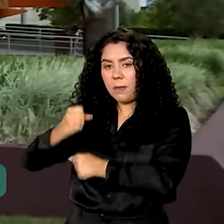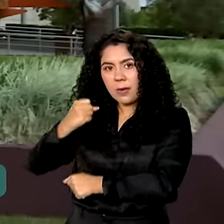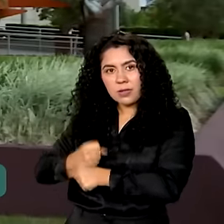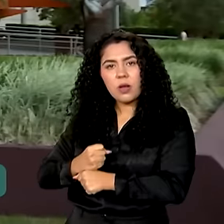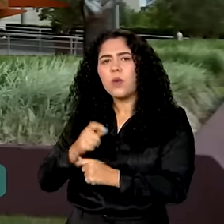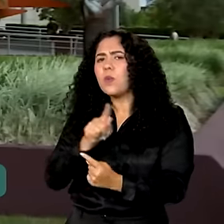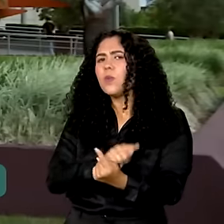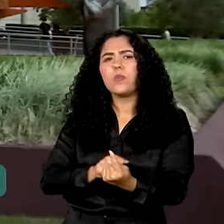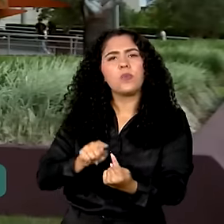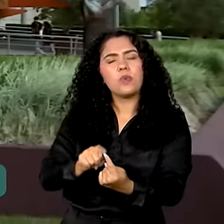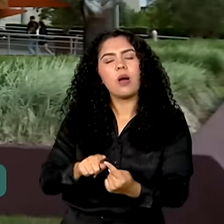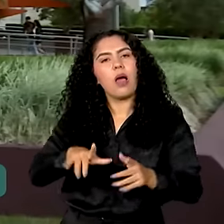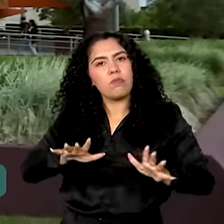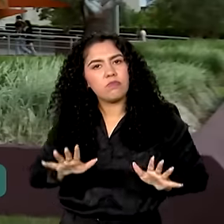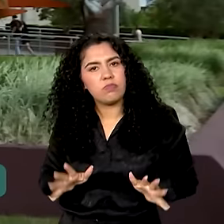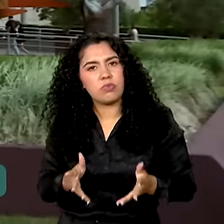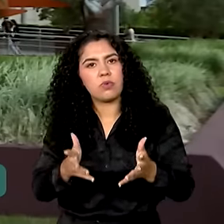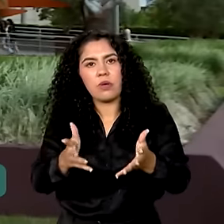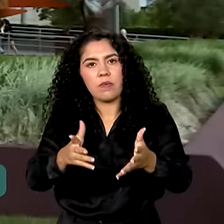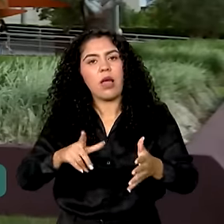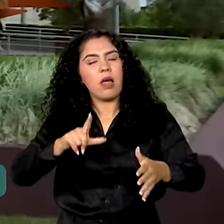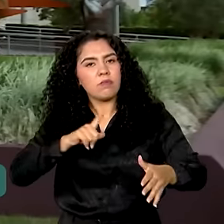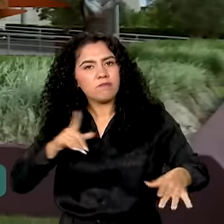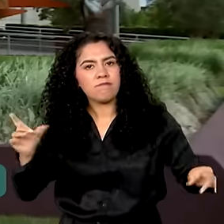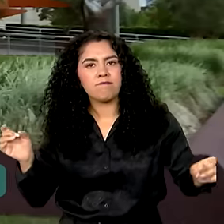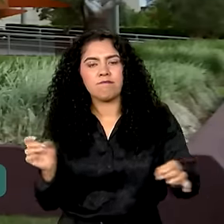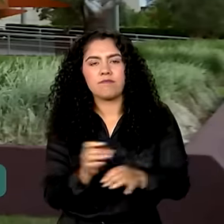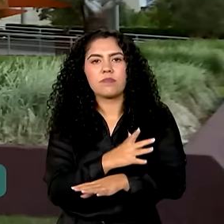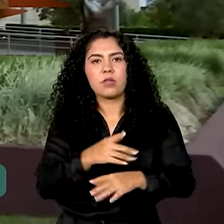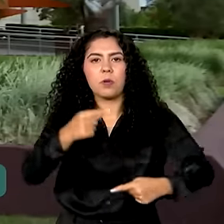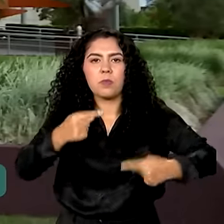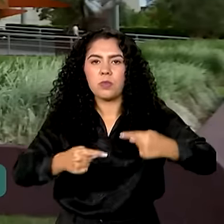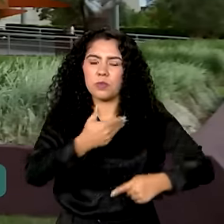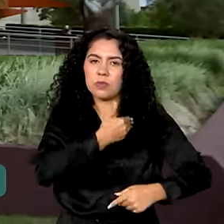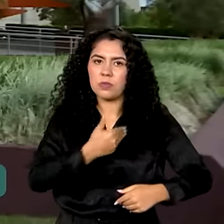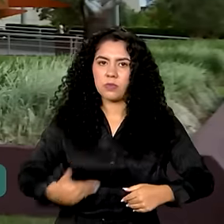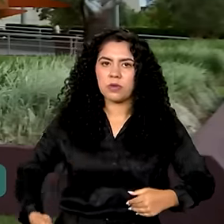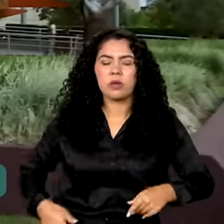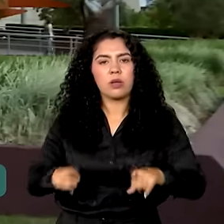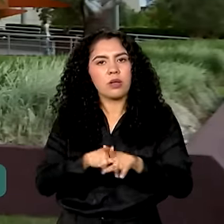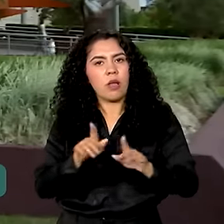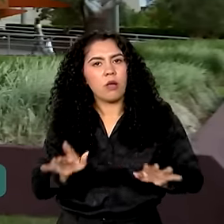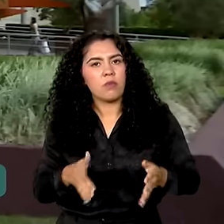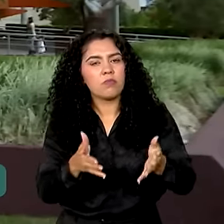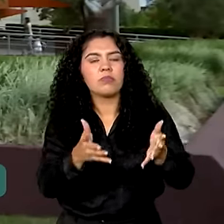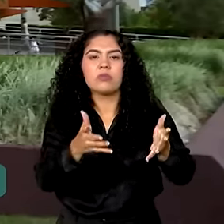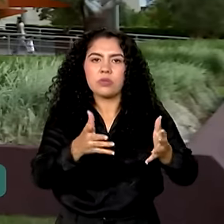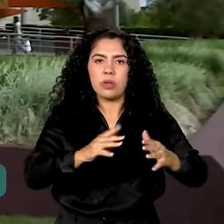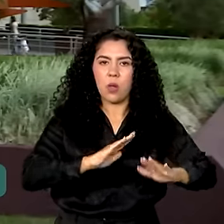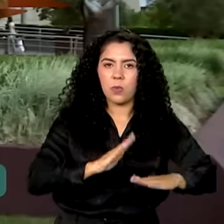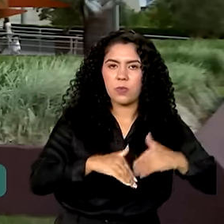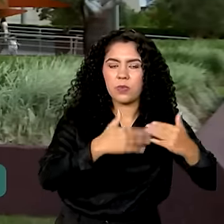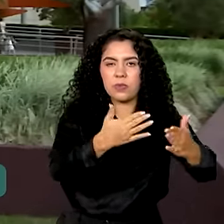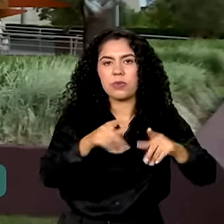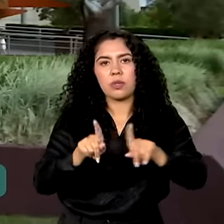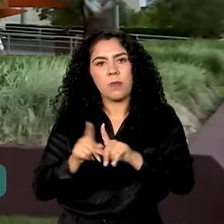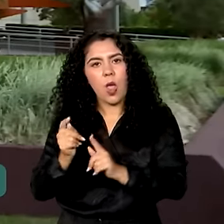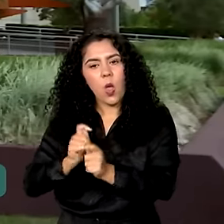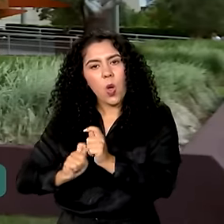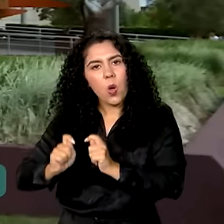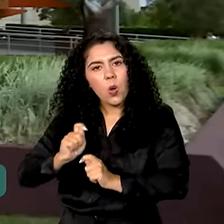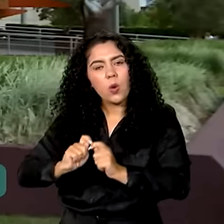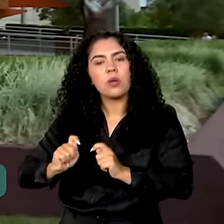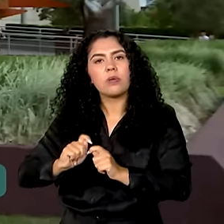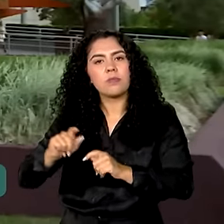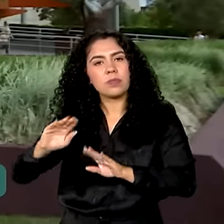é promover a integração de políticas públicas que incentivem processos produtivos e econômicos voltados para a produção